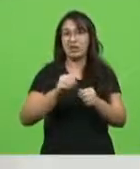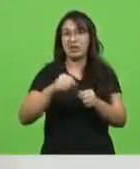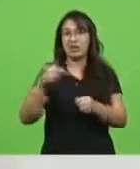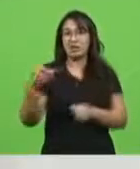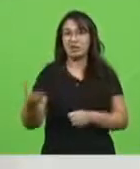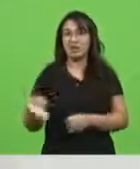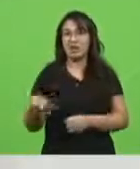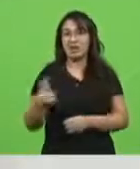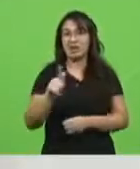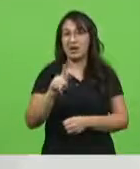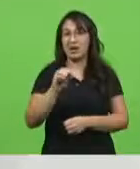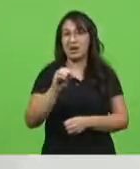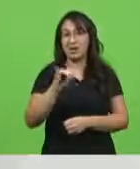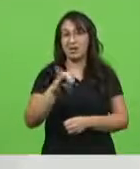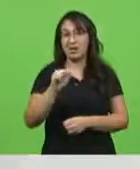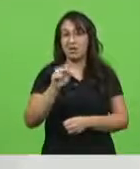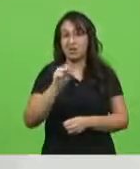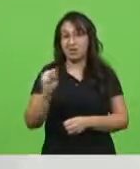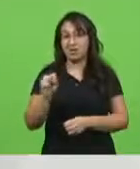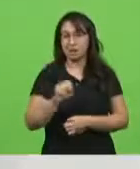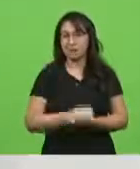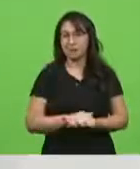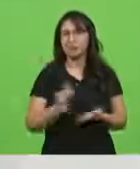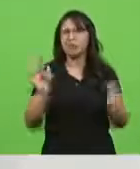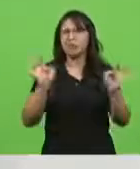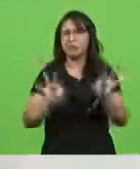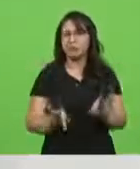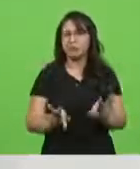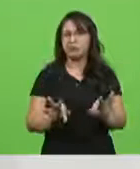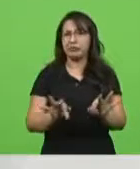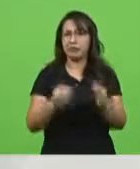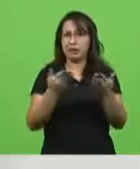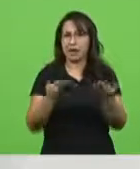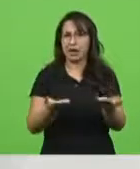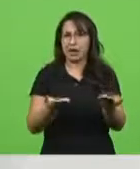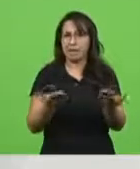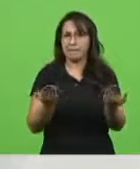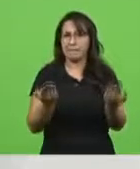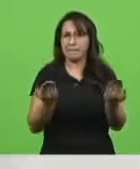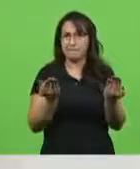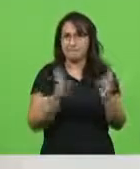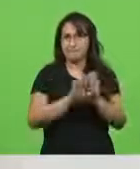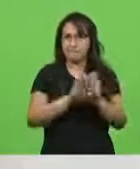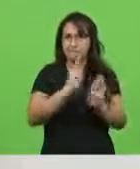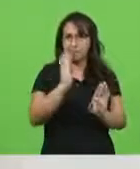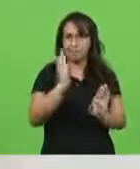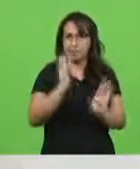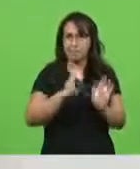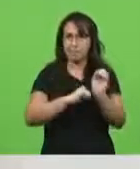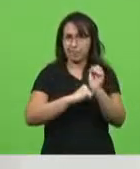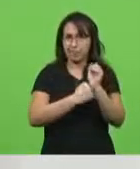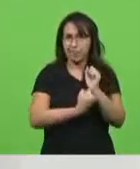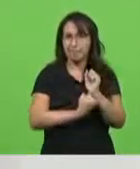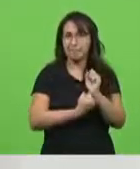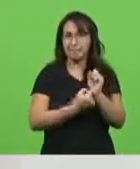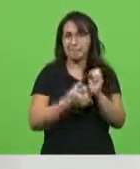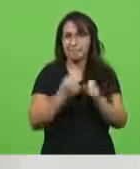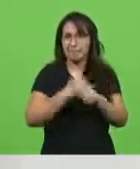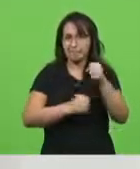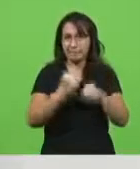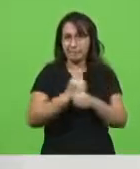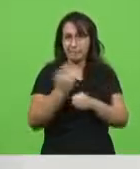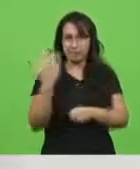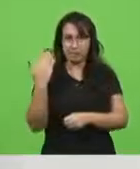No final do lockdown de um ano atrás, vem a informação que